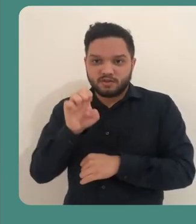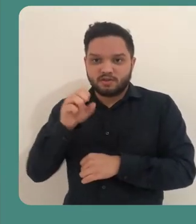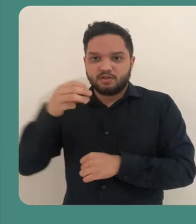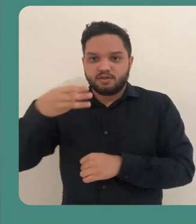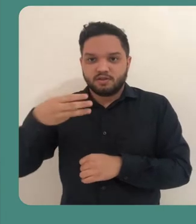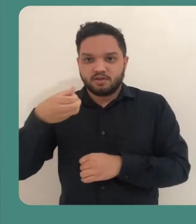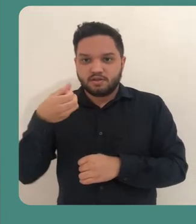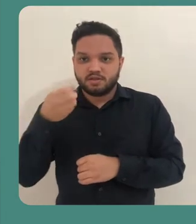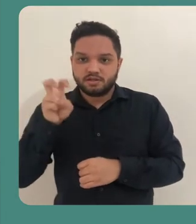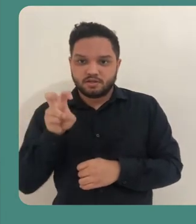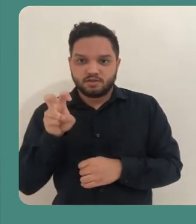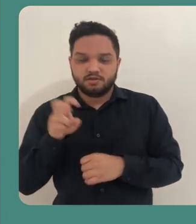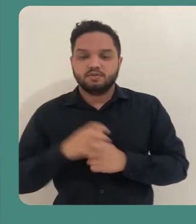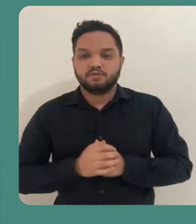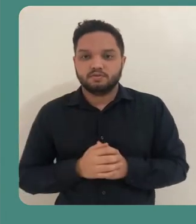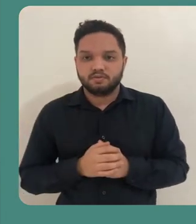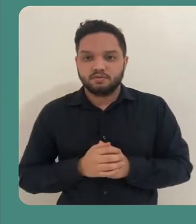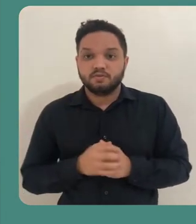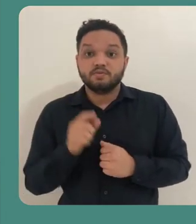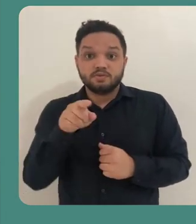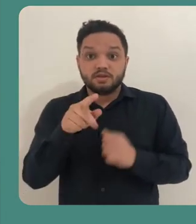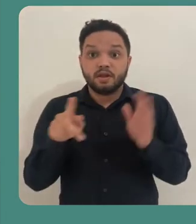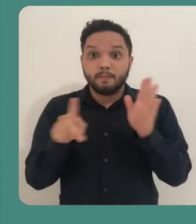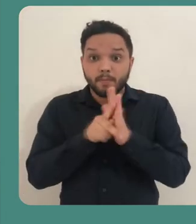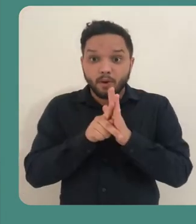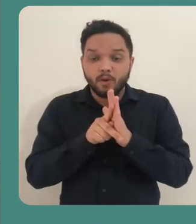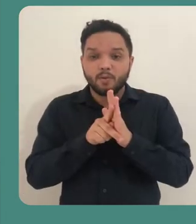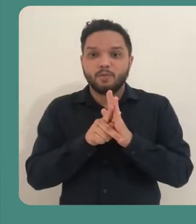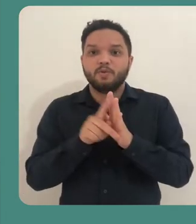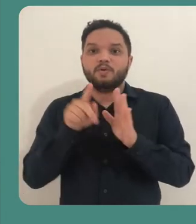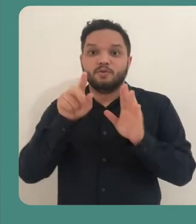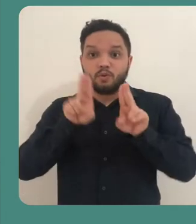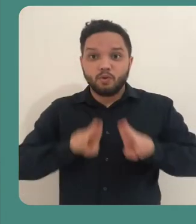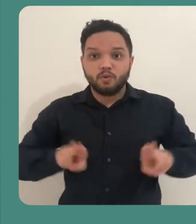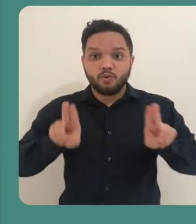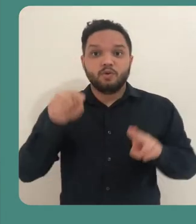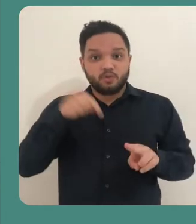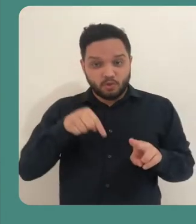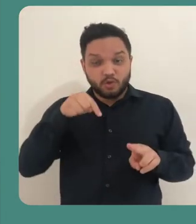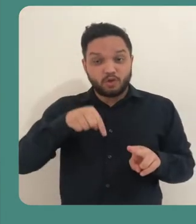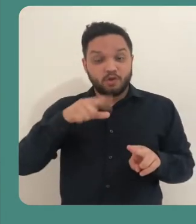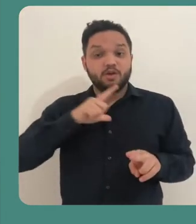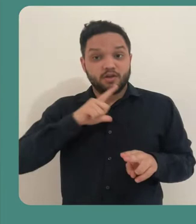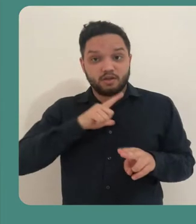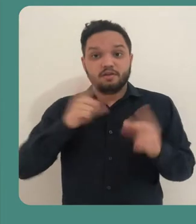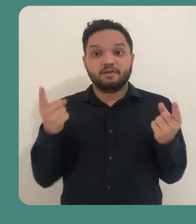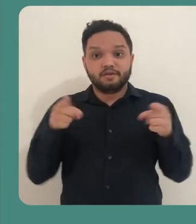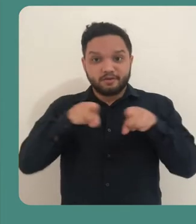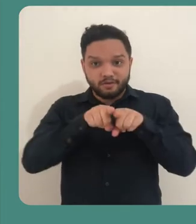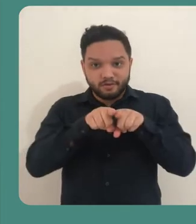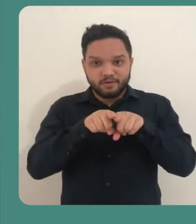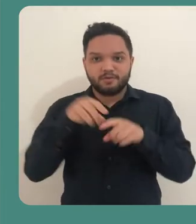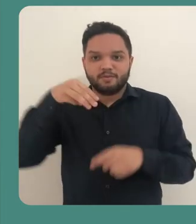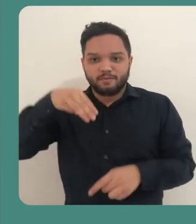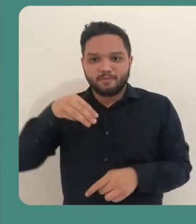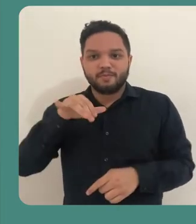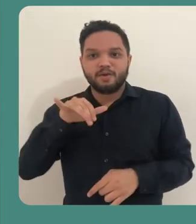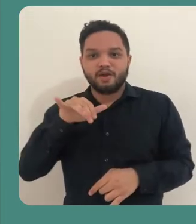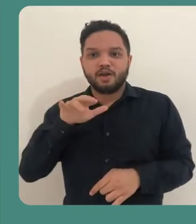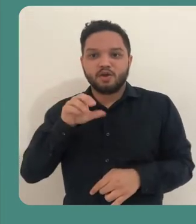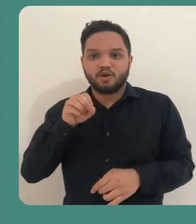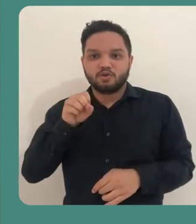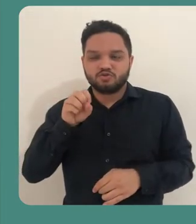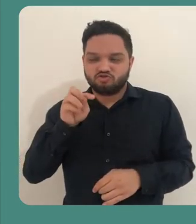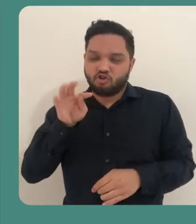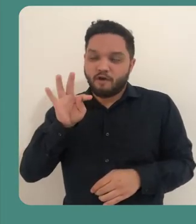365. Para aqueles que pertencem à comunidade da UFSC, a nossa universidade possui uma parceria com a